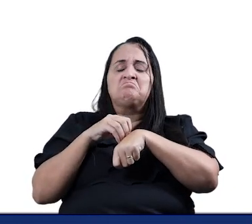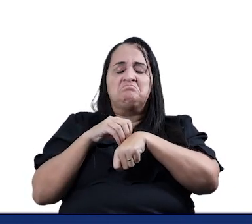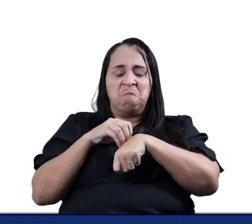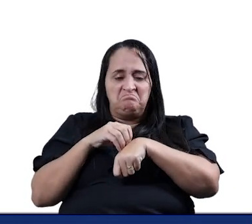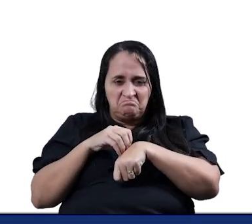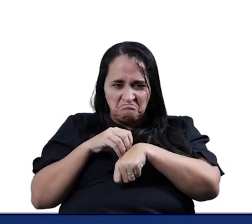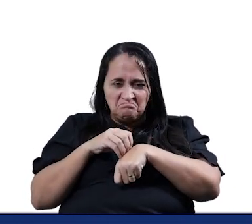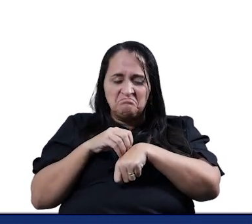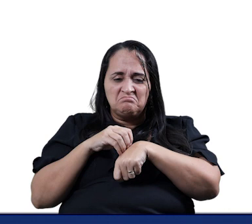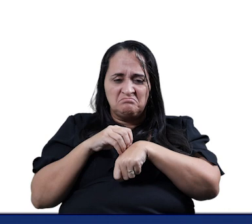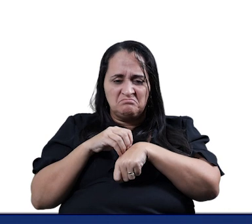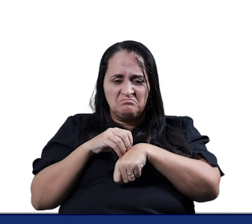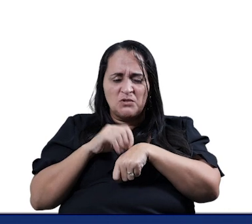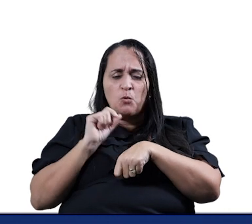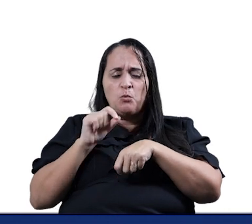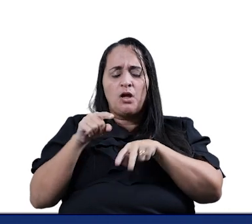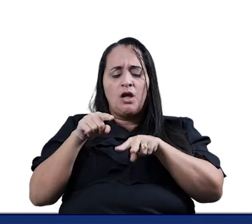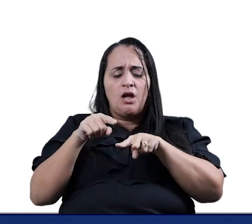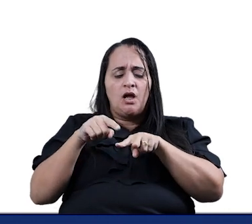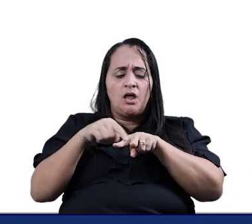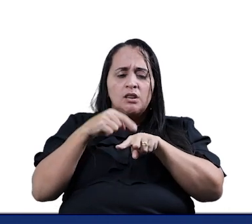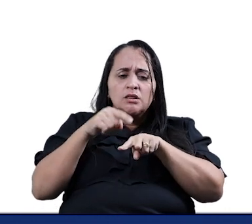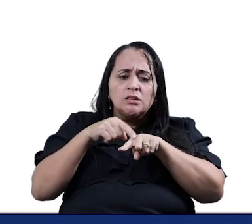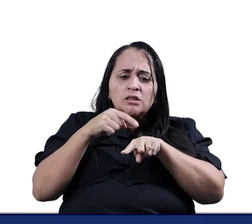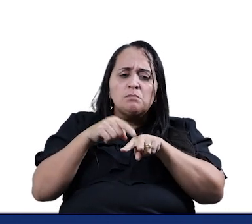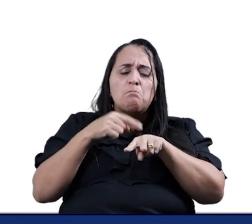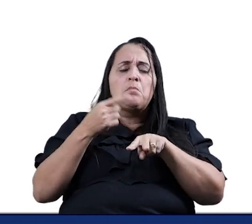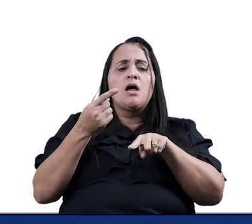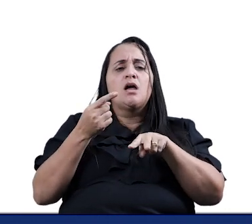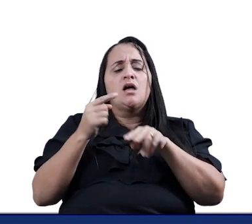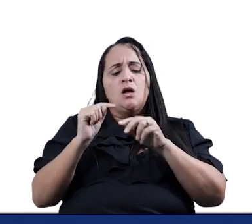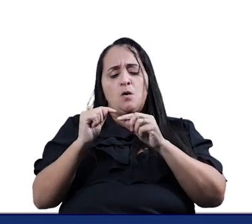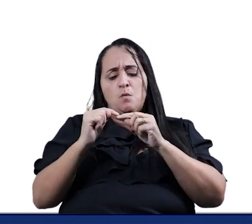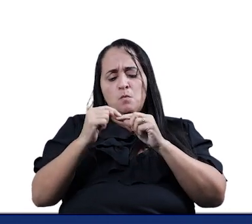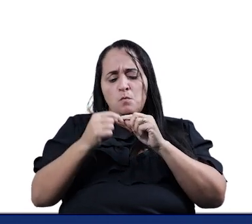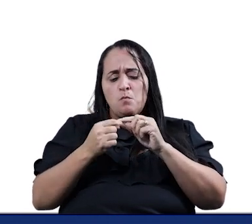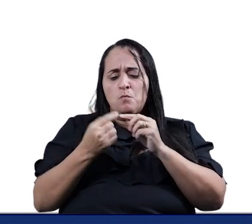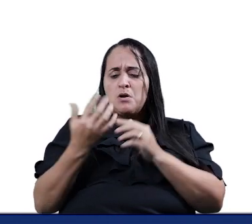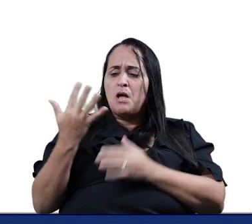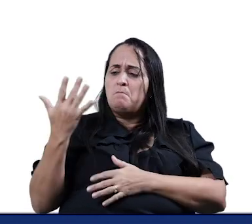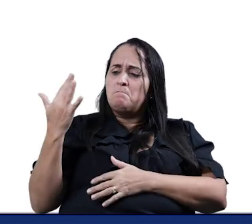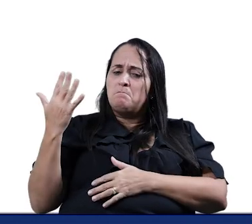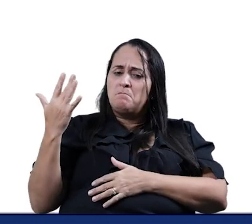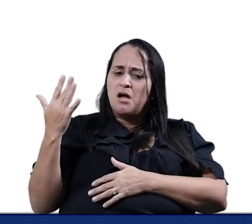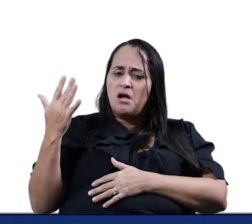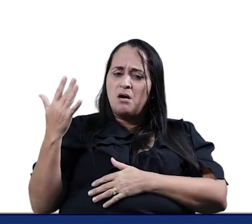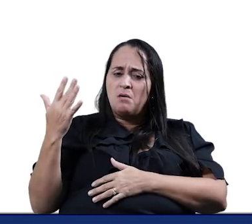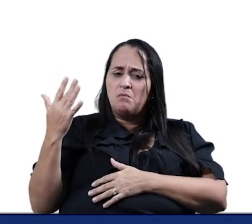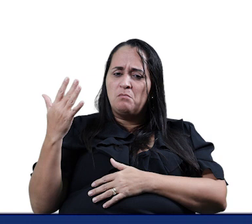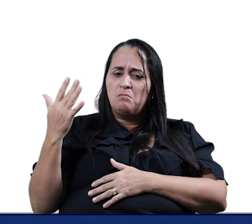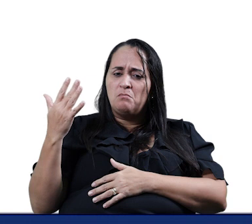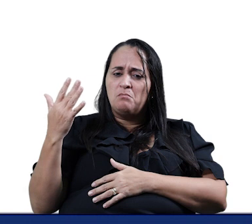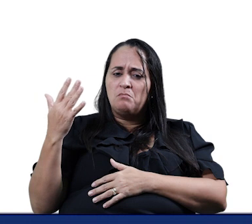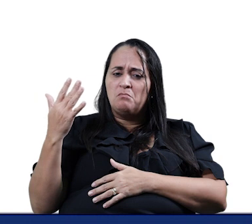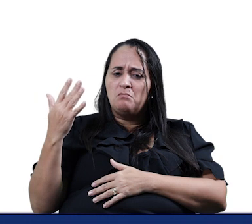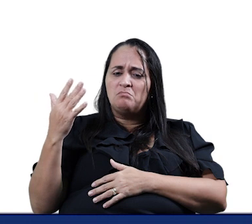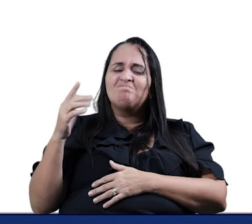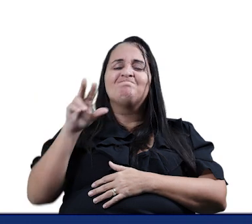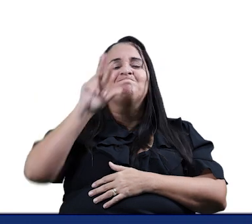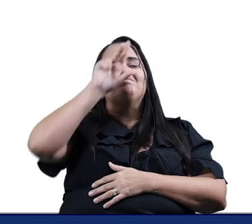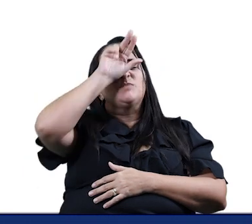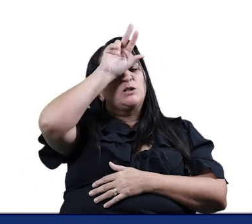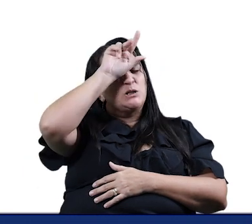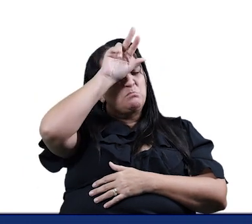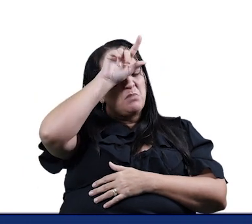Sempre Nas extremidades O dedão Sola dos pés Unhas Palma da mão Bem gente